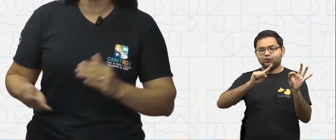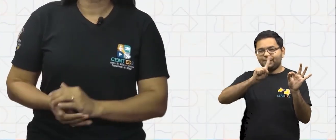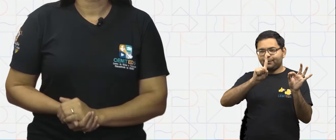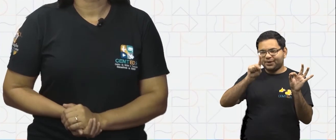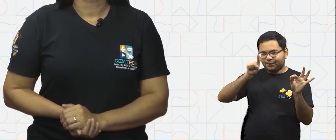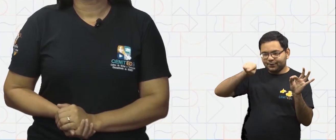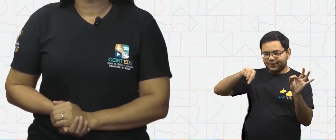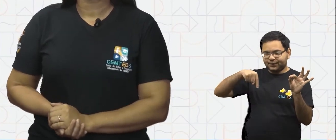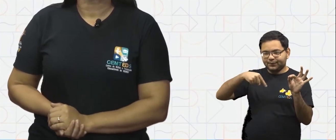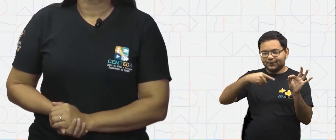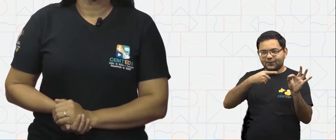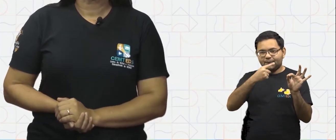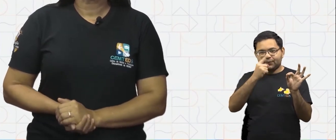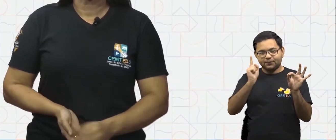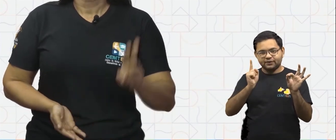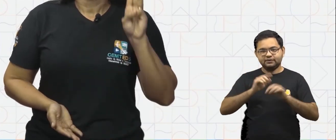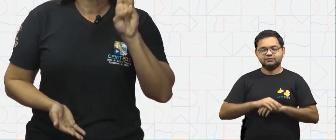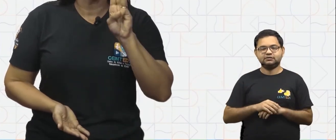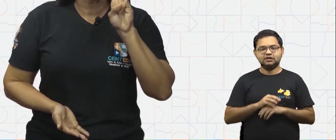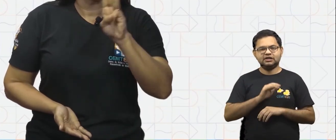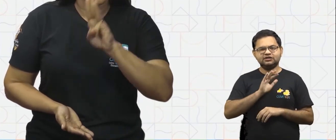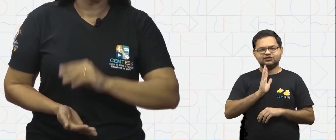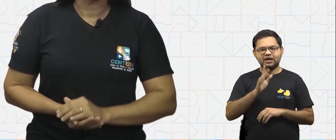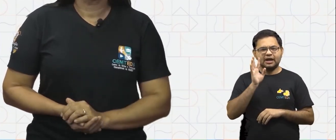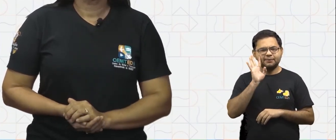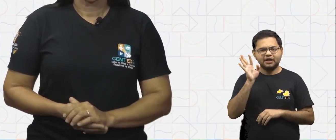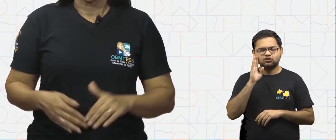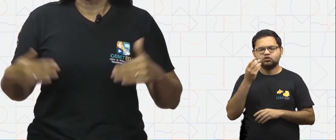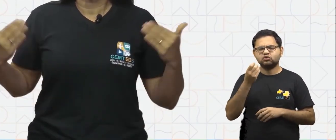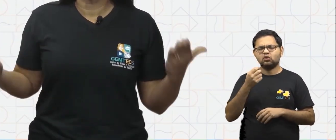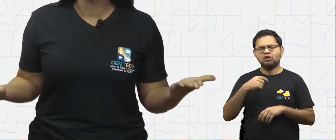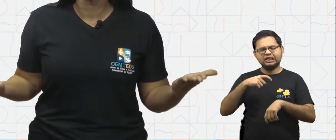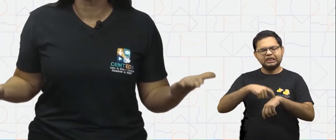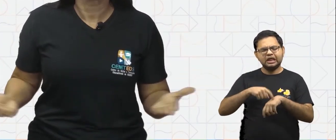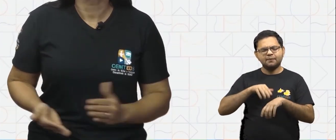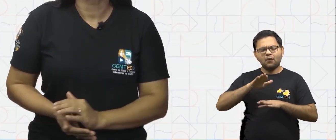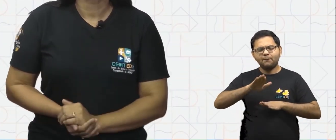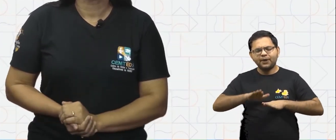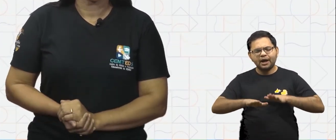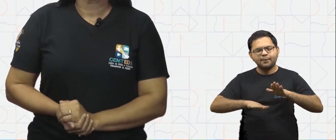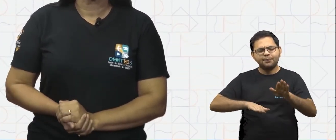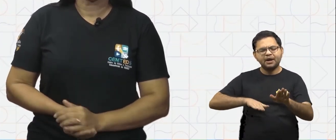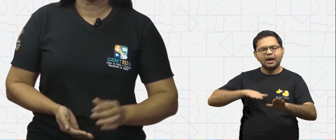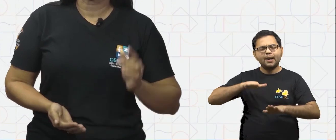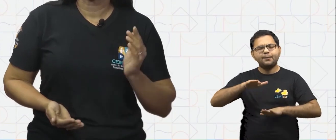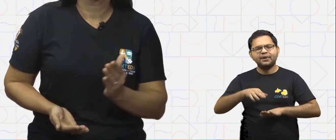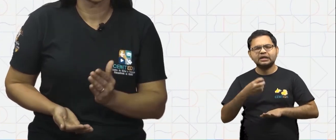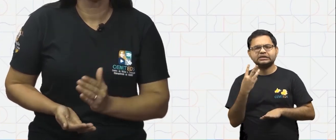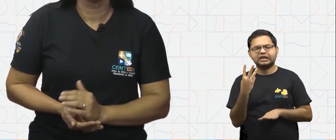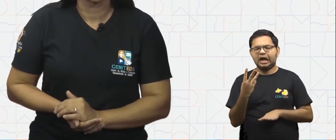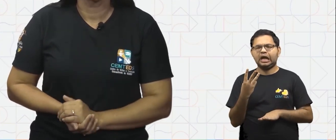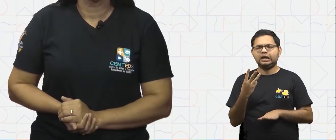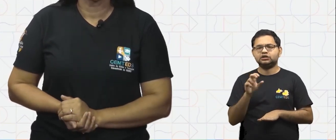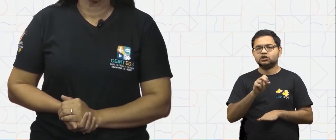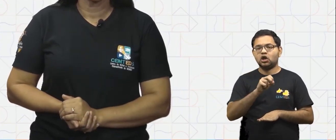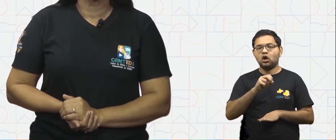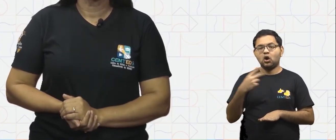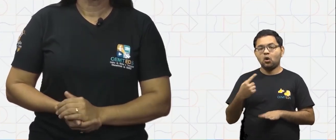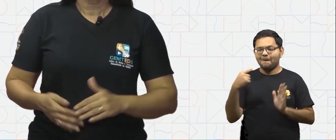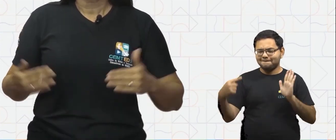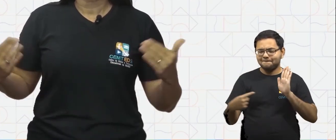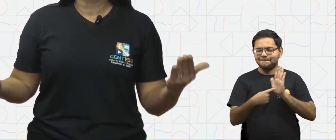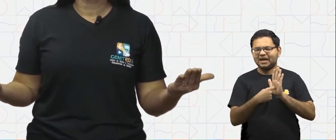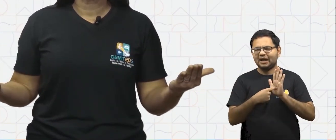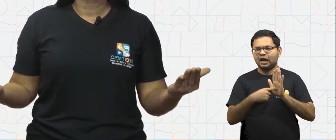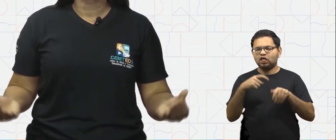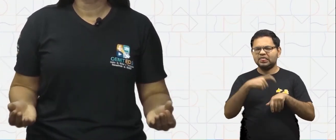quanto tempo você gasta para dar 3 passos? Ou quanto tempo você gasta para apertar numa campainha?